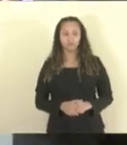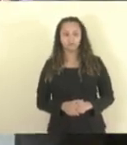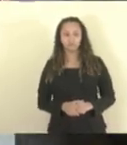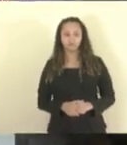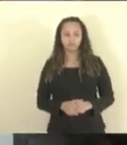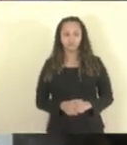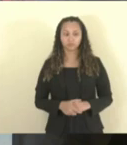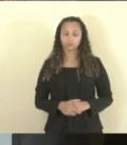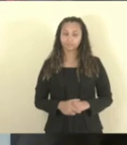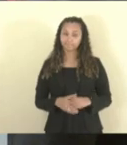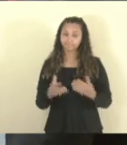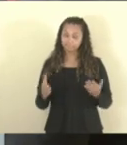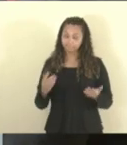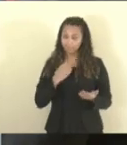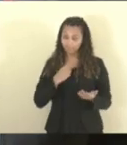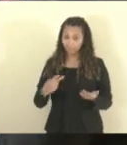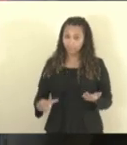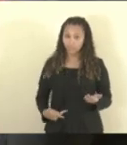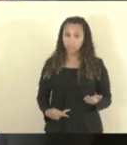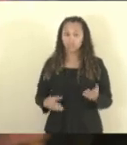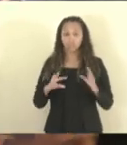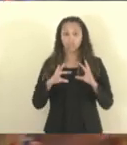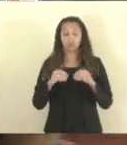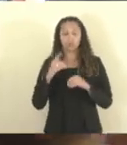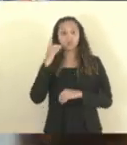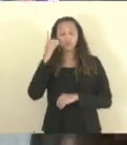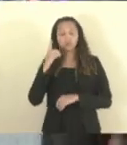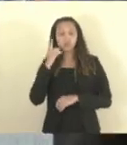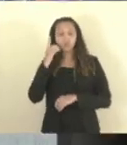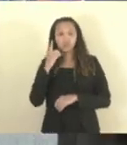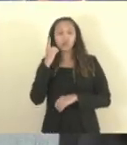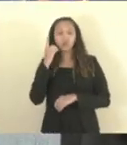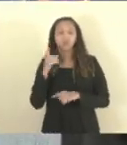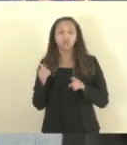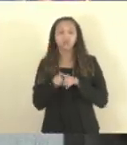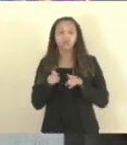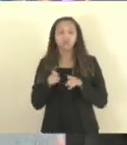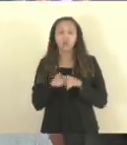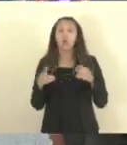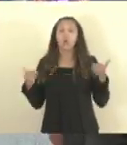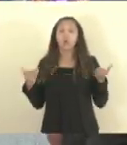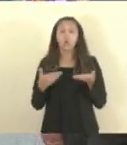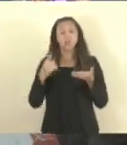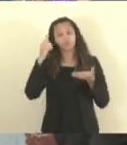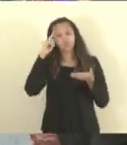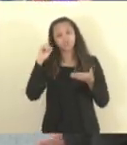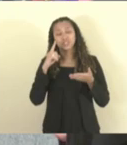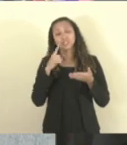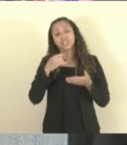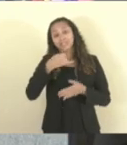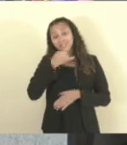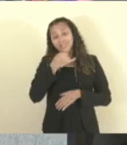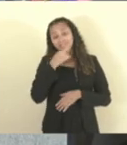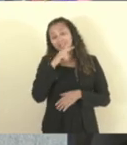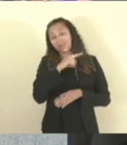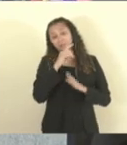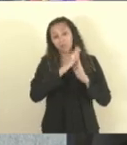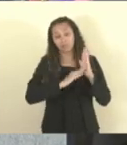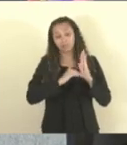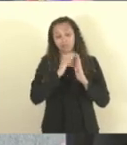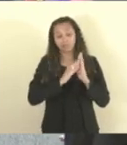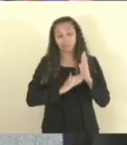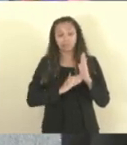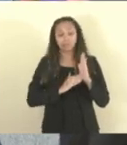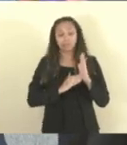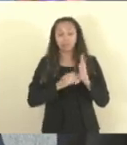Senhor presidente, senhoras deputadas e deputadas, hoje um dia triste para a Colatina, que nós